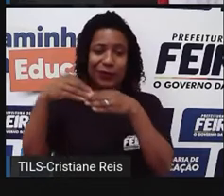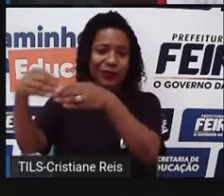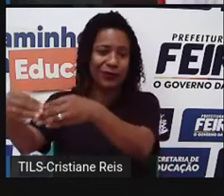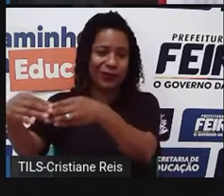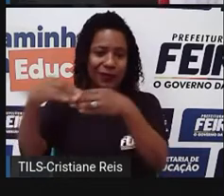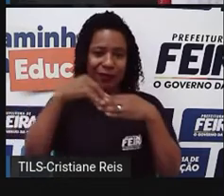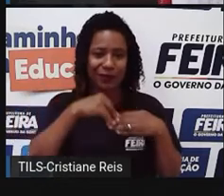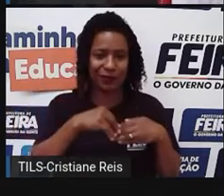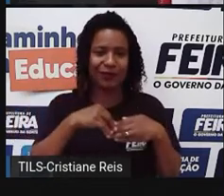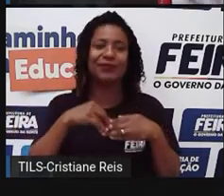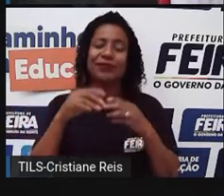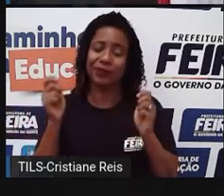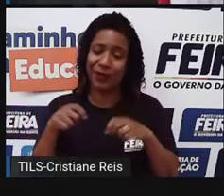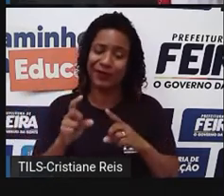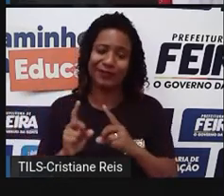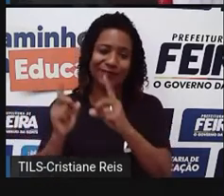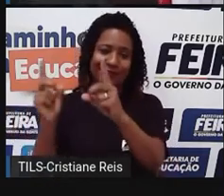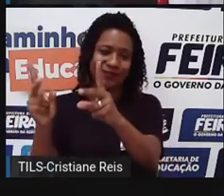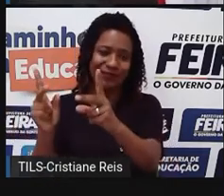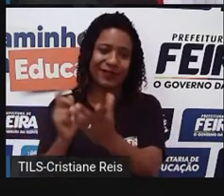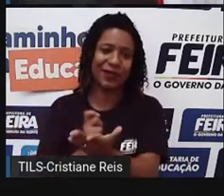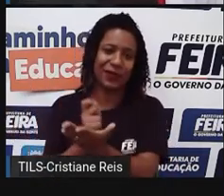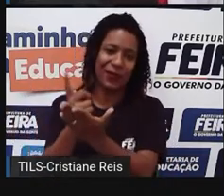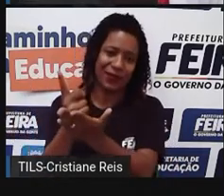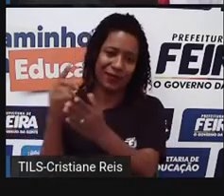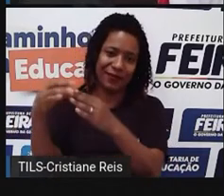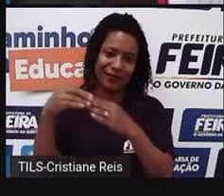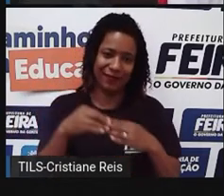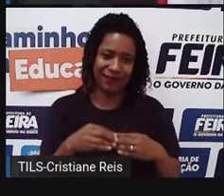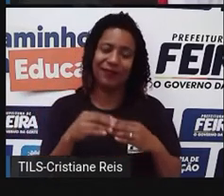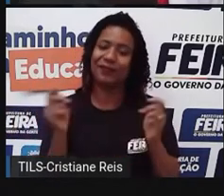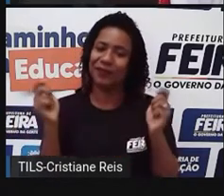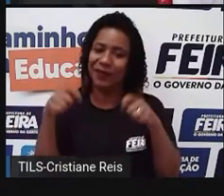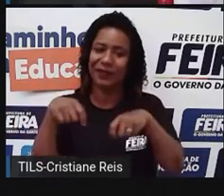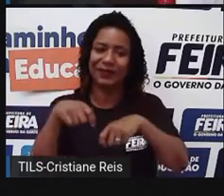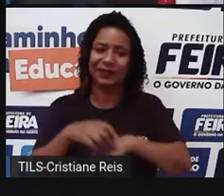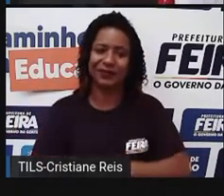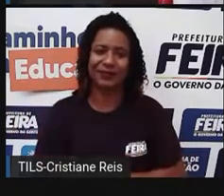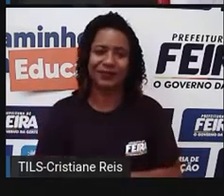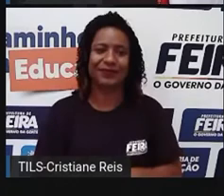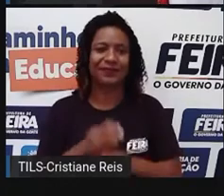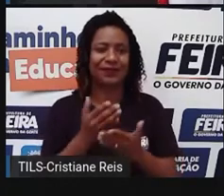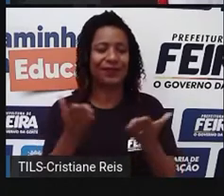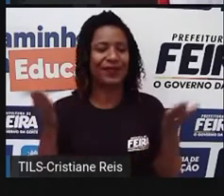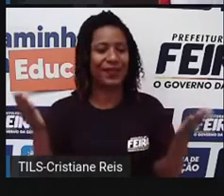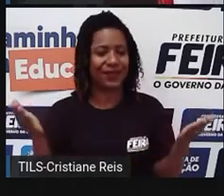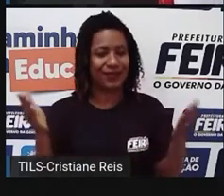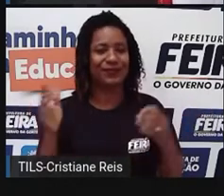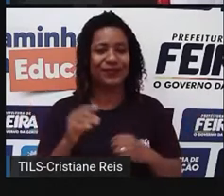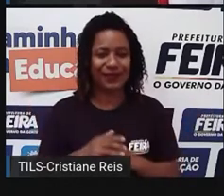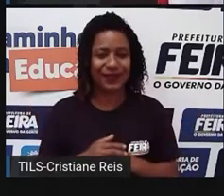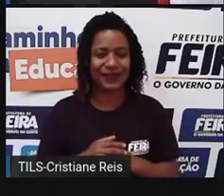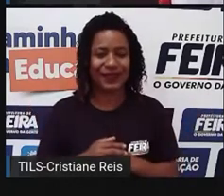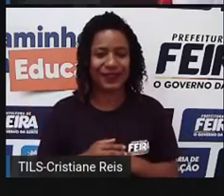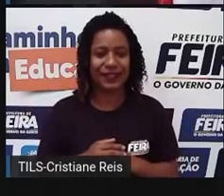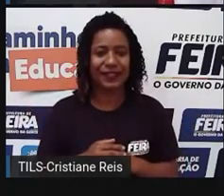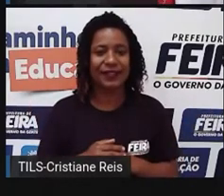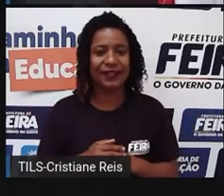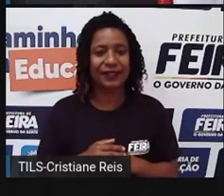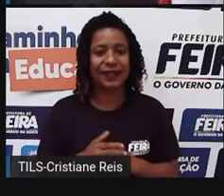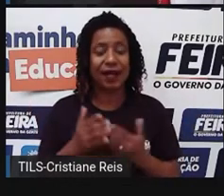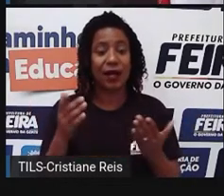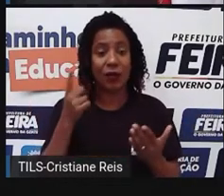exportações, das mercadorias, dos serviços de tudo. Vamos lá? Agora que você já sabe o que é que é, aí a gente vai